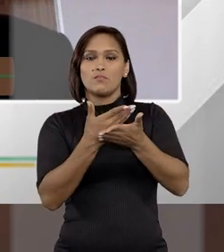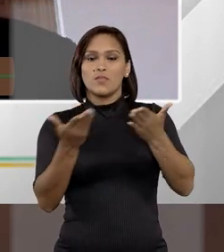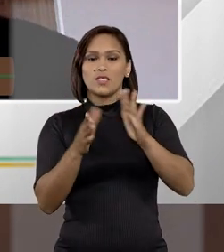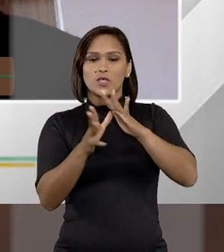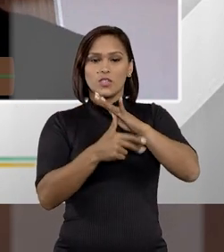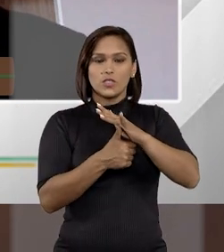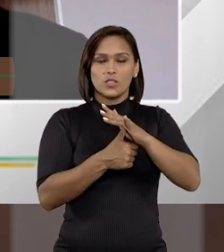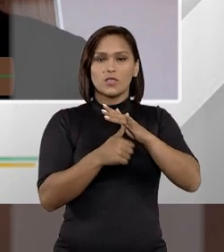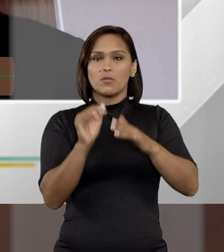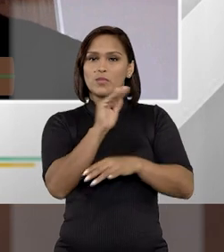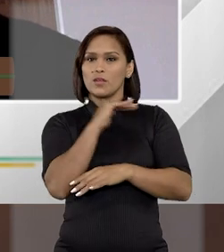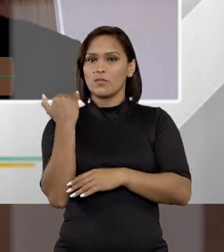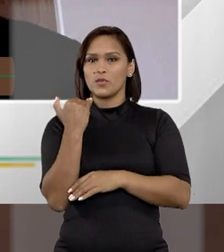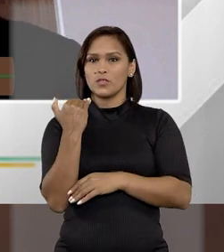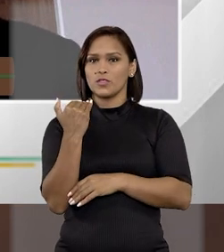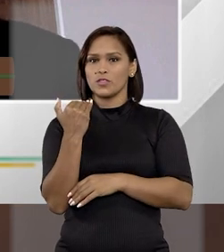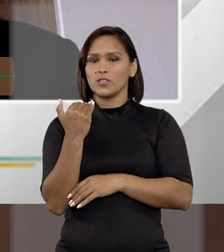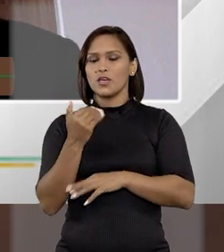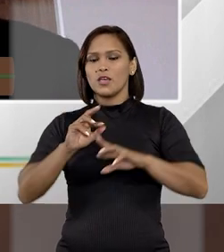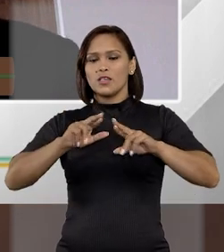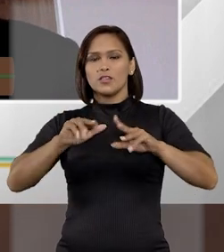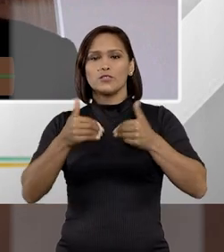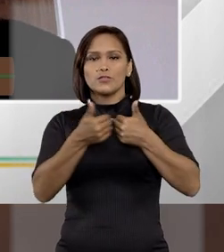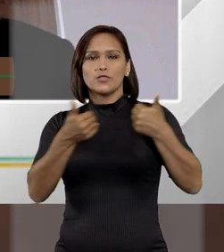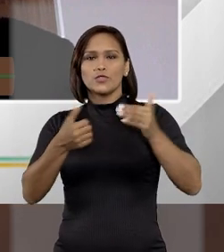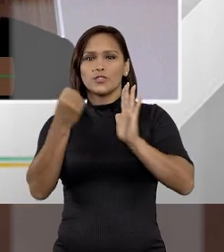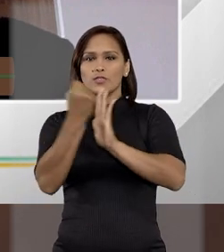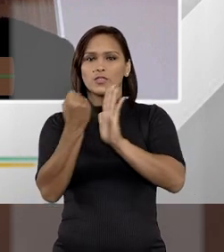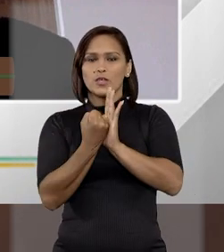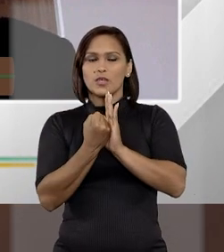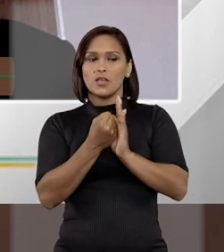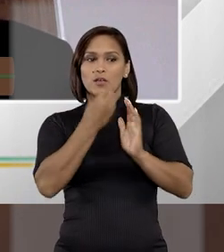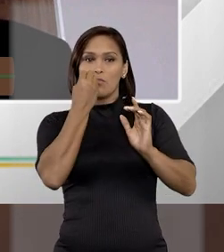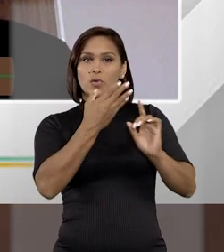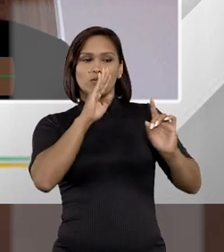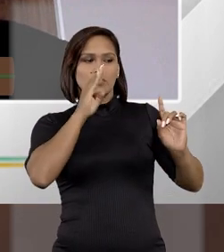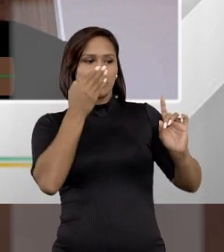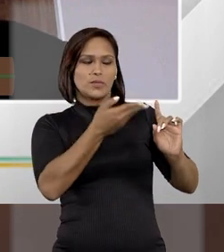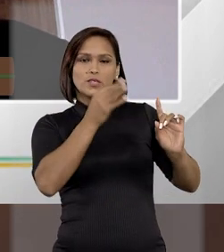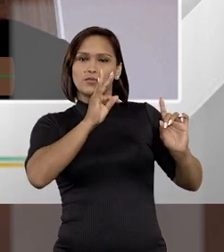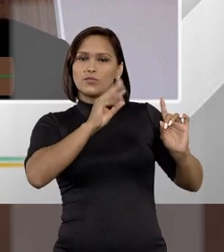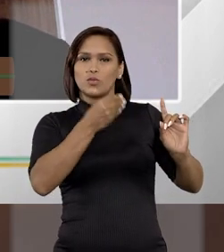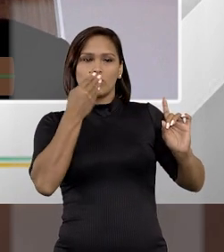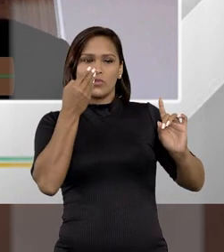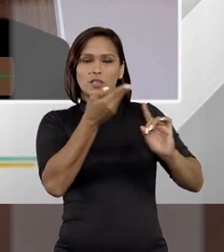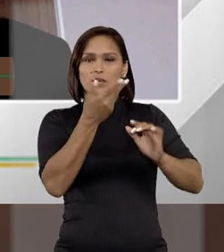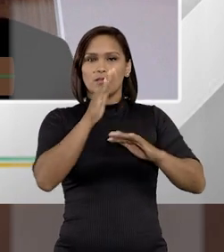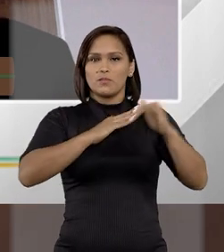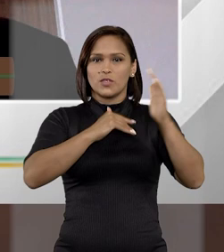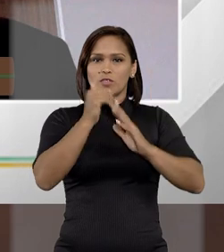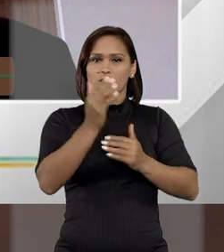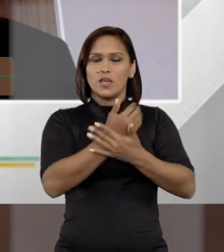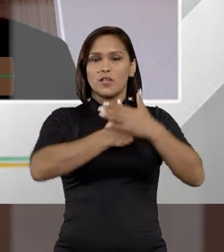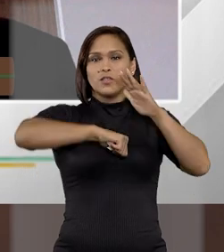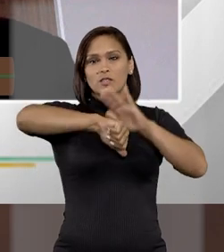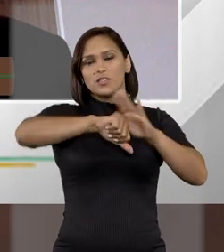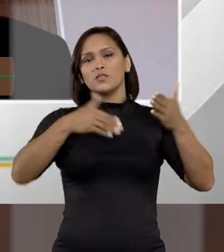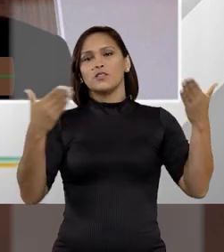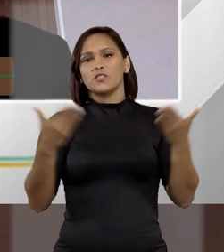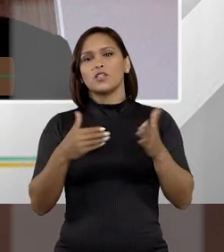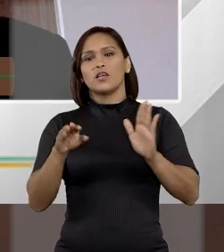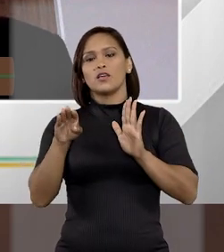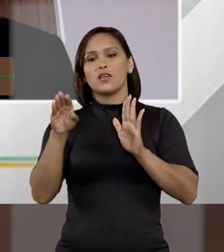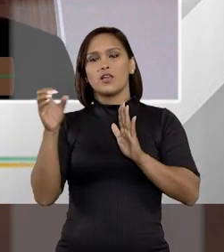mas a extorsão qualificada pela morte, ele tirou esse rótulo. Isso acaba beneficiando também todos aqueles que praticaram o crime, já que é uma